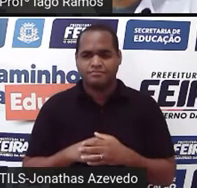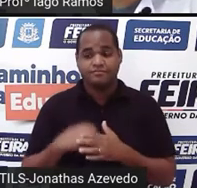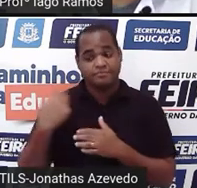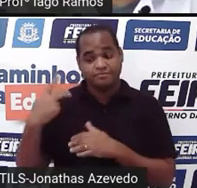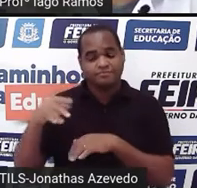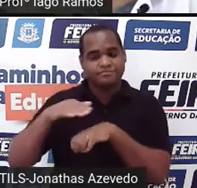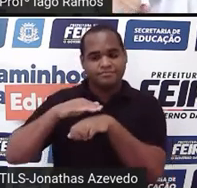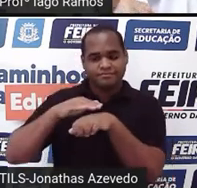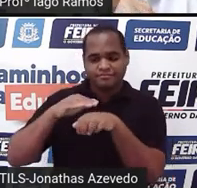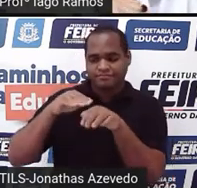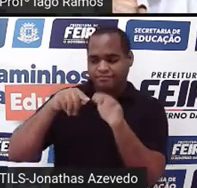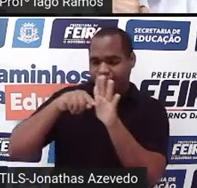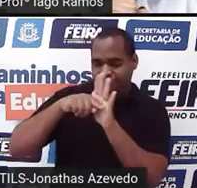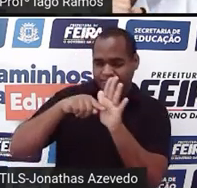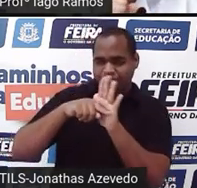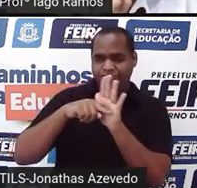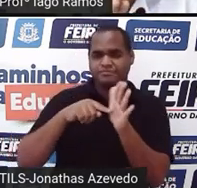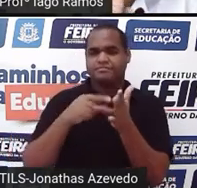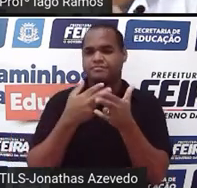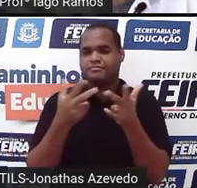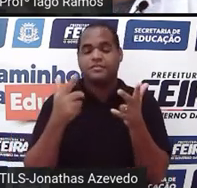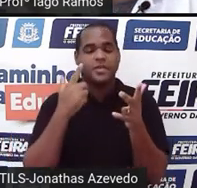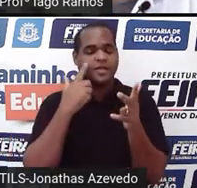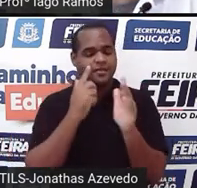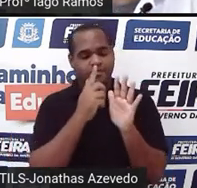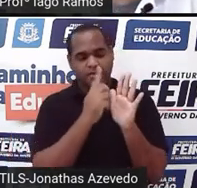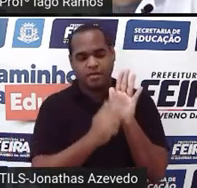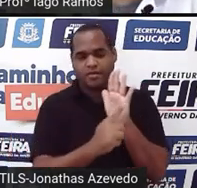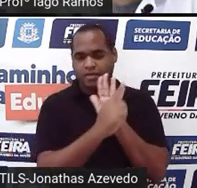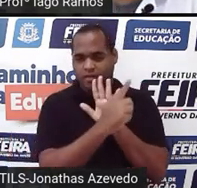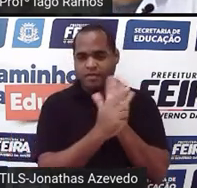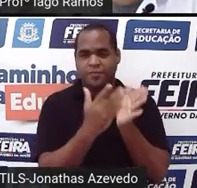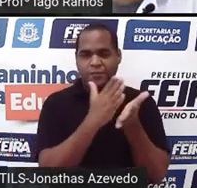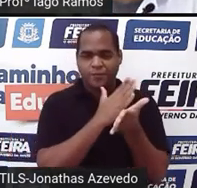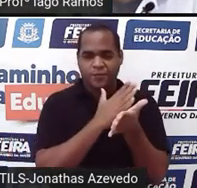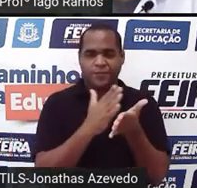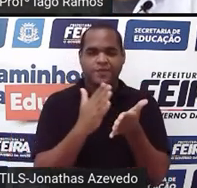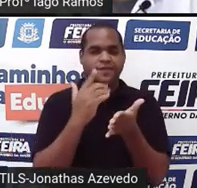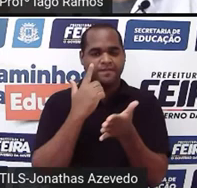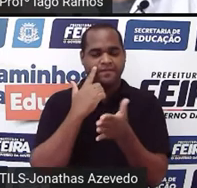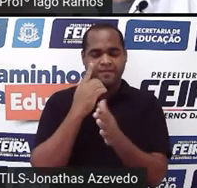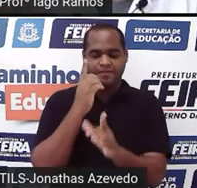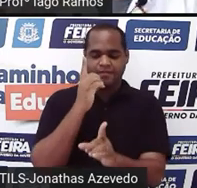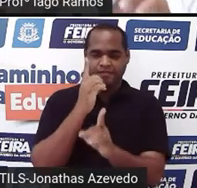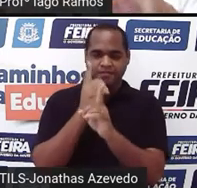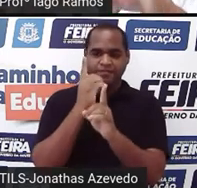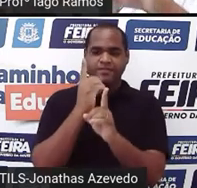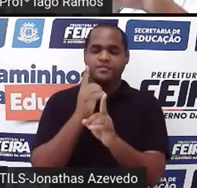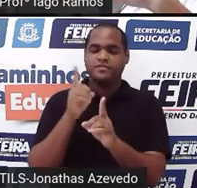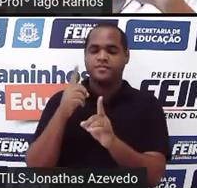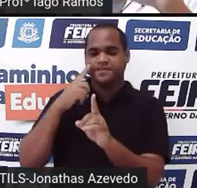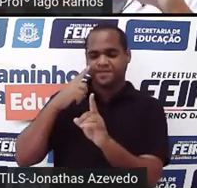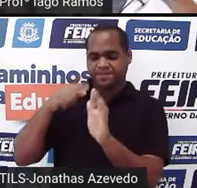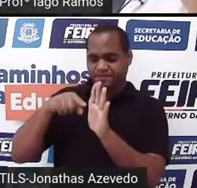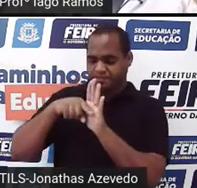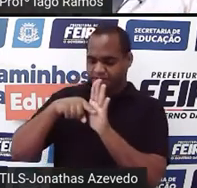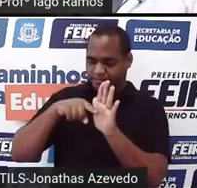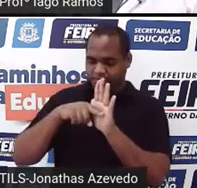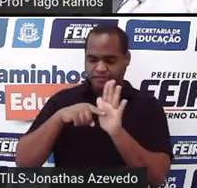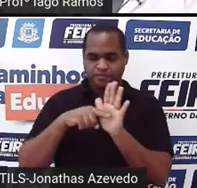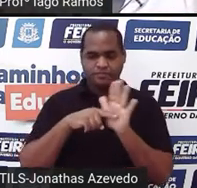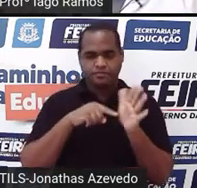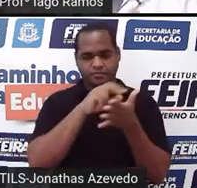pesquisa, a gente vai ver aqui alguns gráficos. E nesses gráficos, a gente vai identificar, né? Ver aquelas